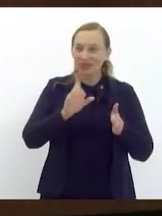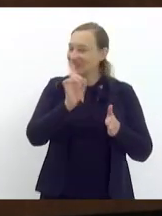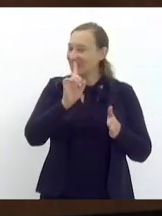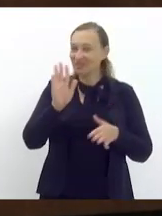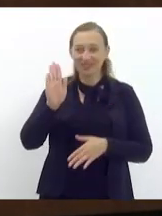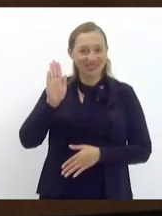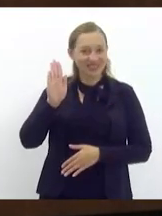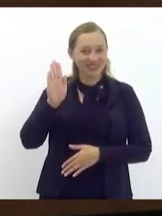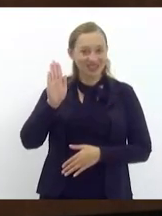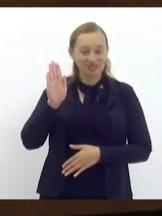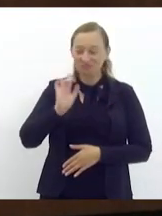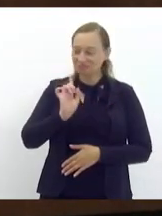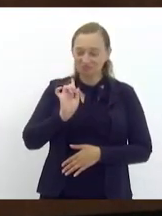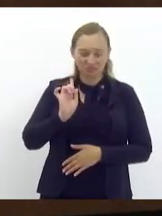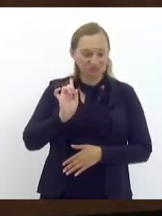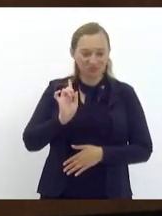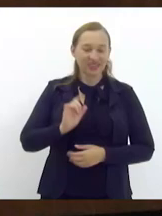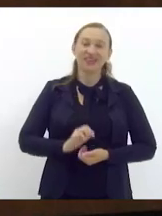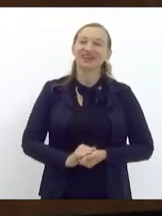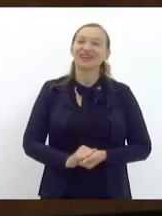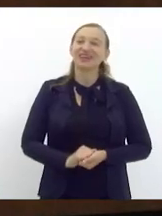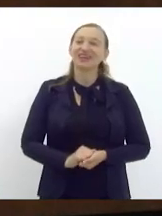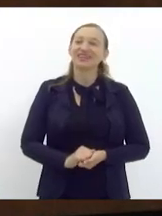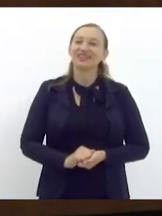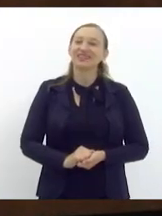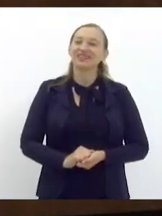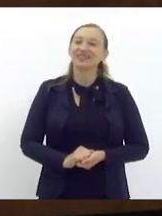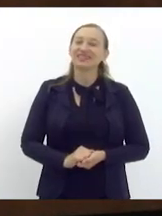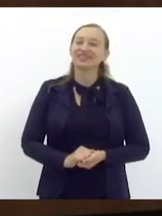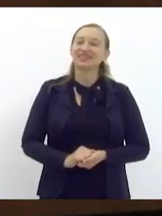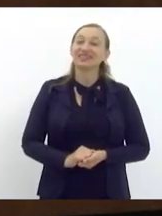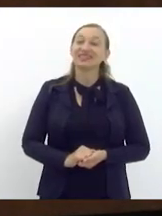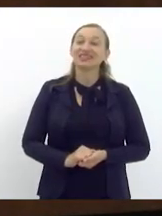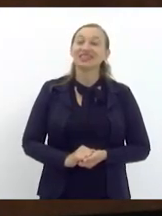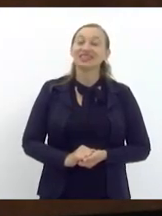candidatava. Não se candidatava. E de lá para cá,